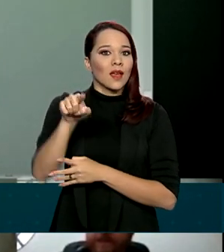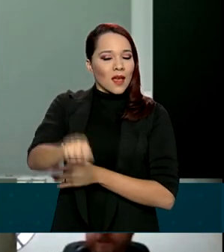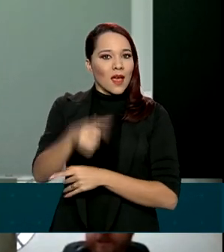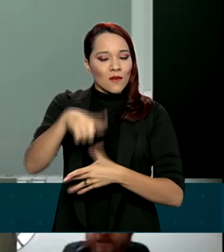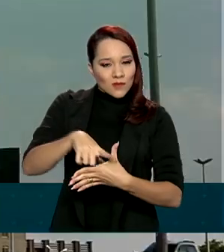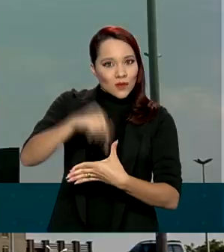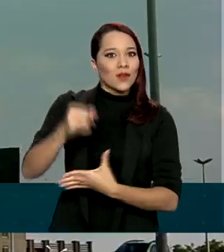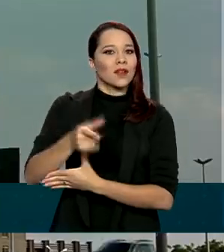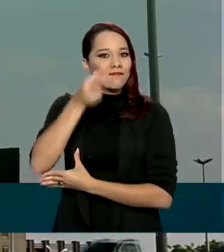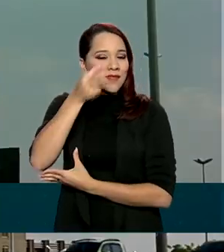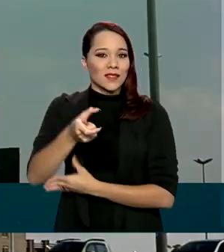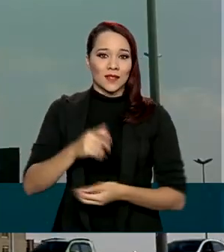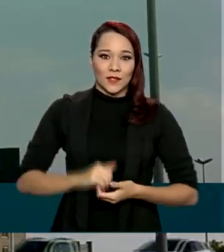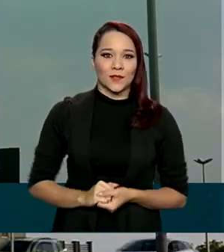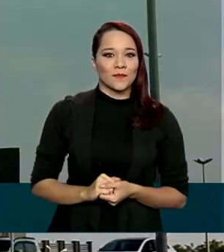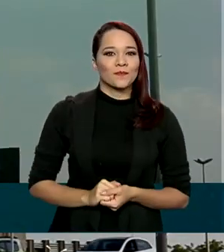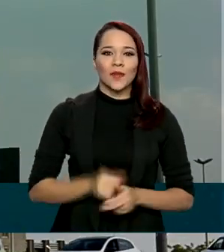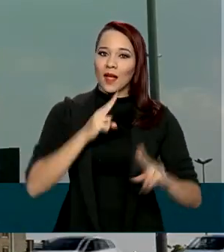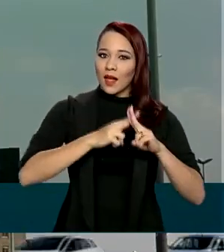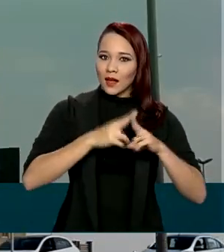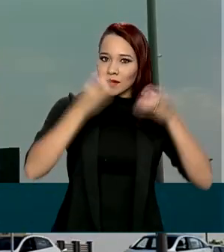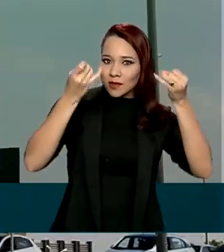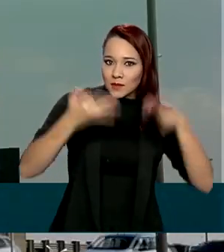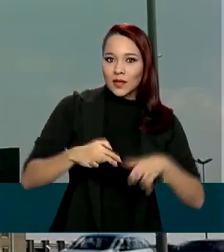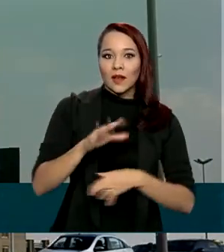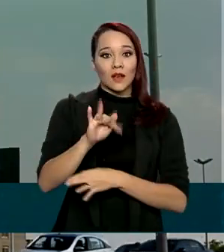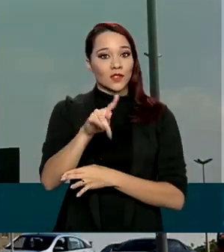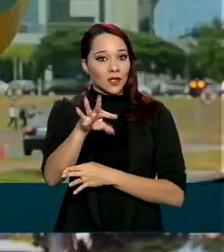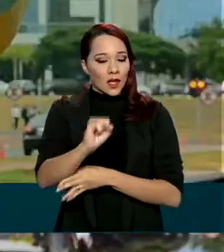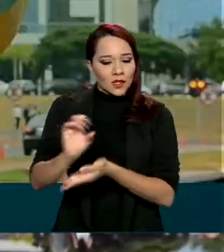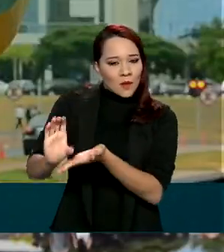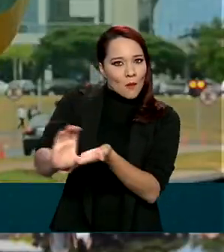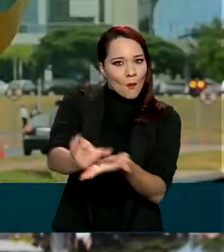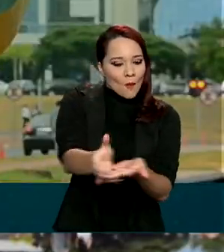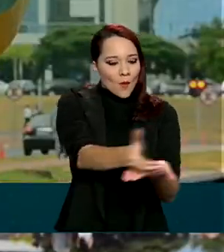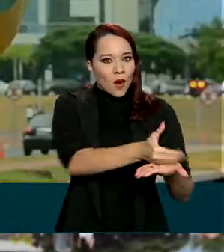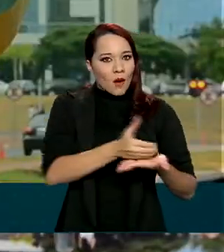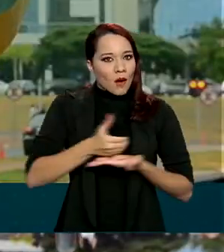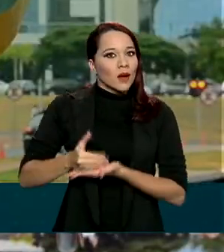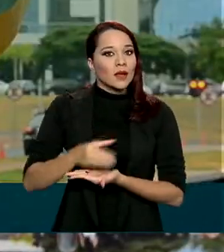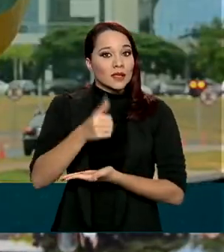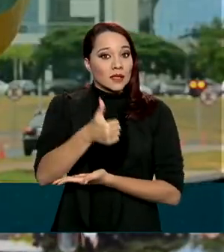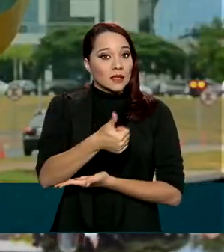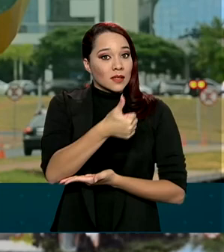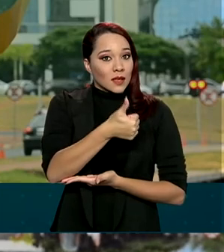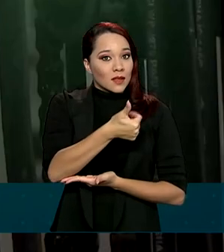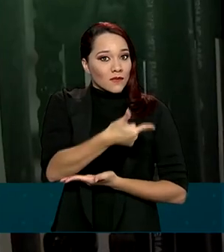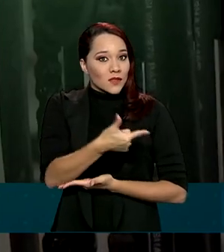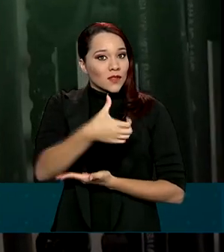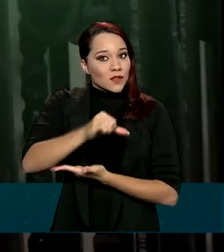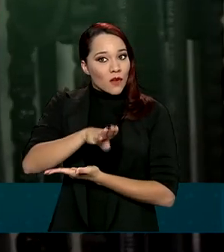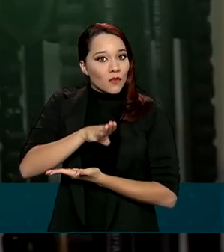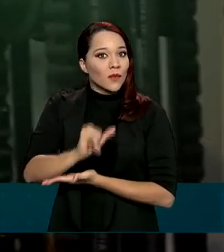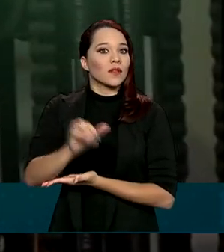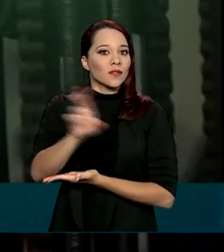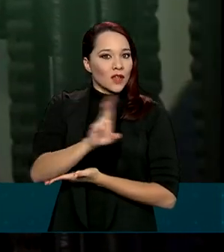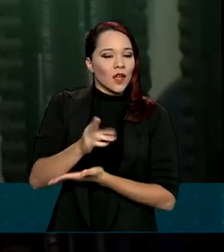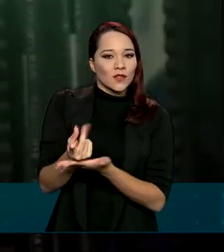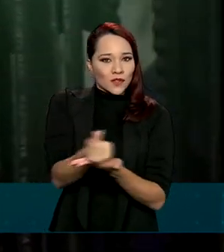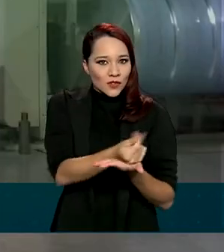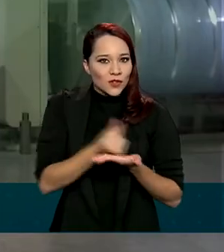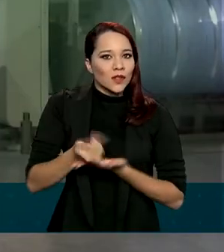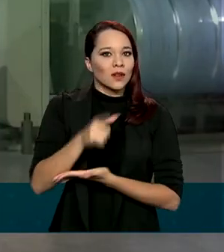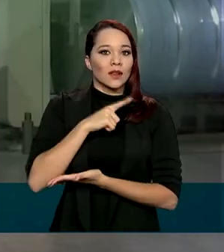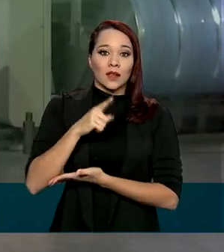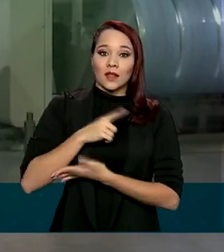alternativa interessante. De acordo com a Caixa, o FGTS arrecadou no ano passado quase R 129 bilhões. Recursos que vieram